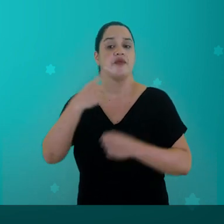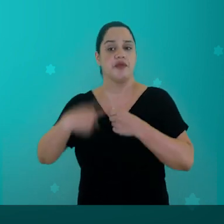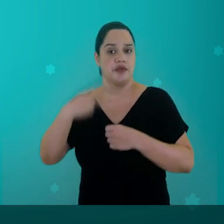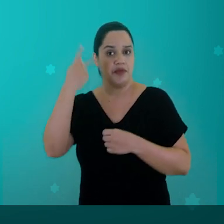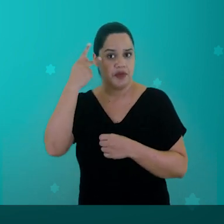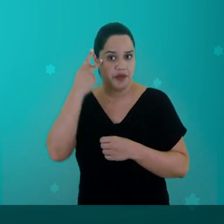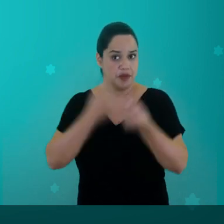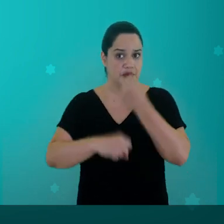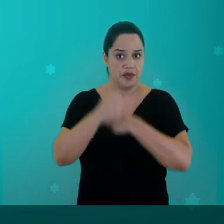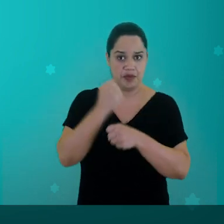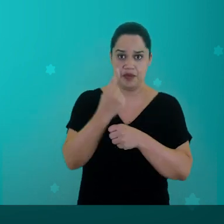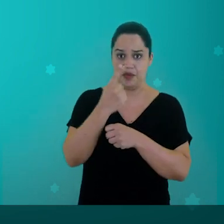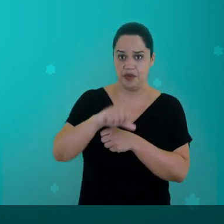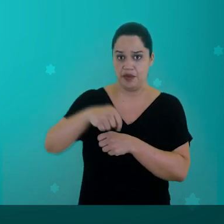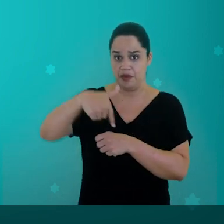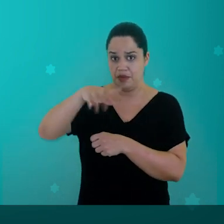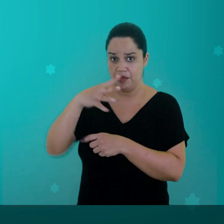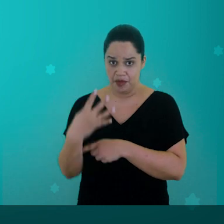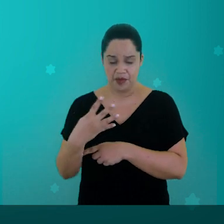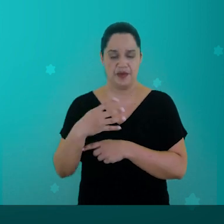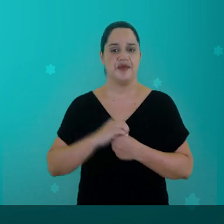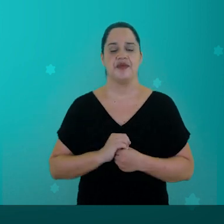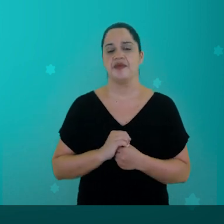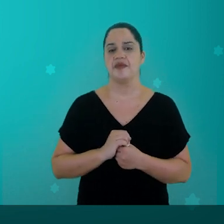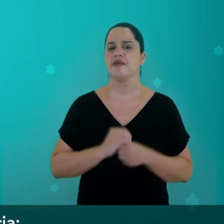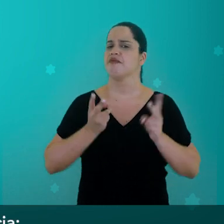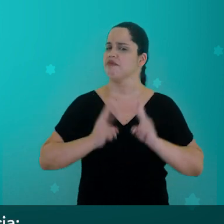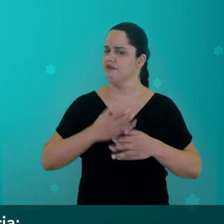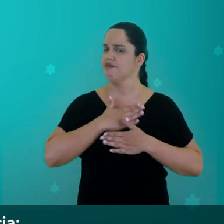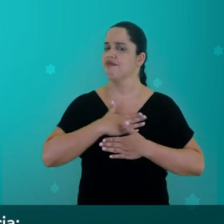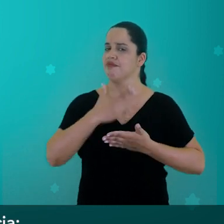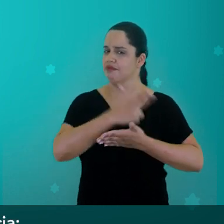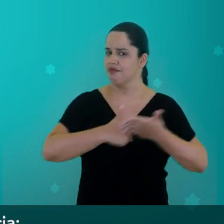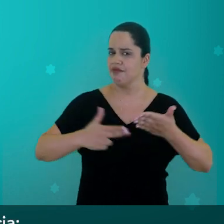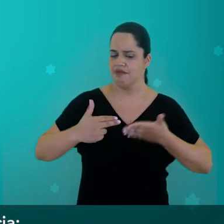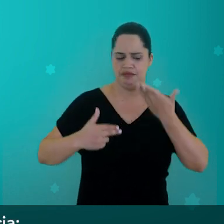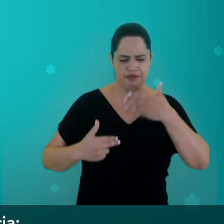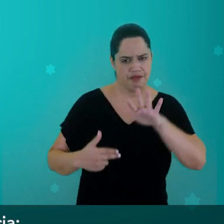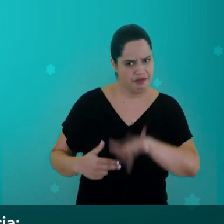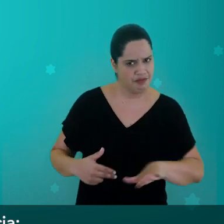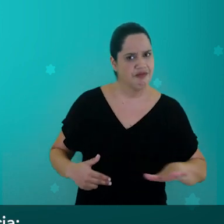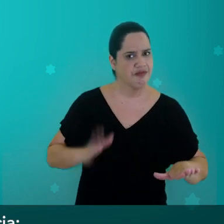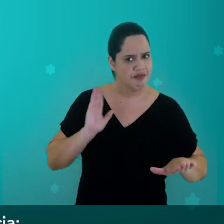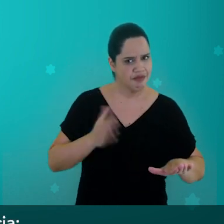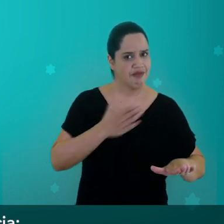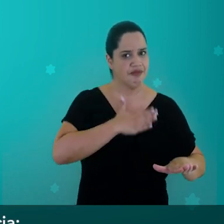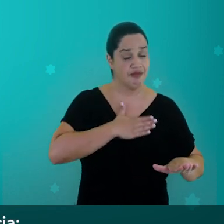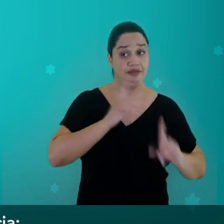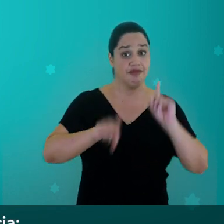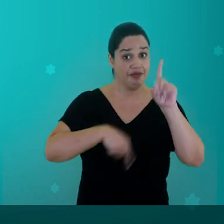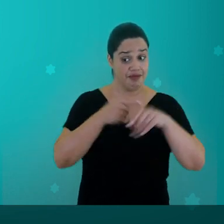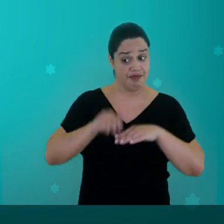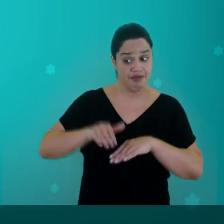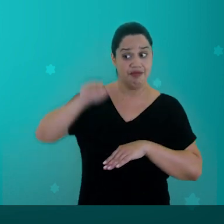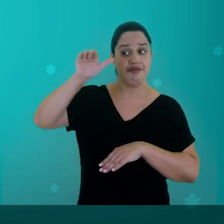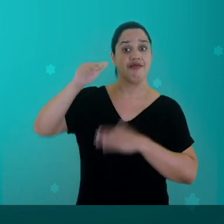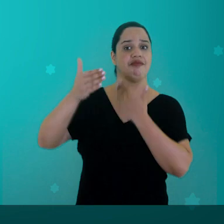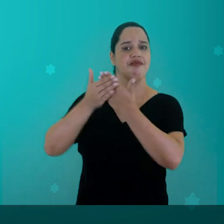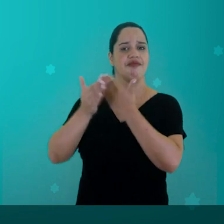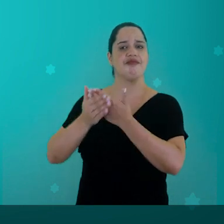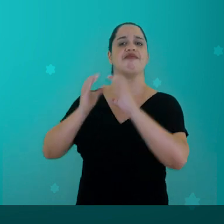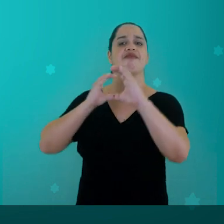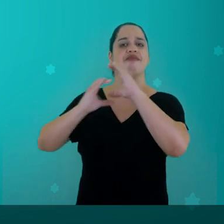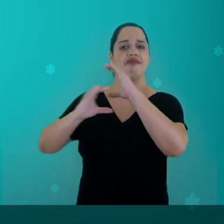São Paulo, em 1974. Sempre gostou de desenhar desde a infância e, quando